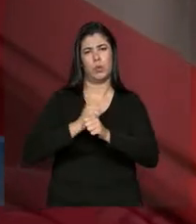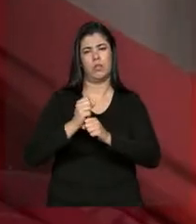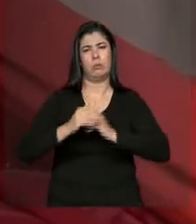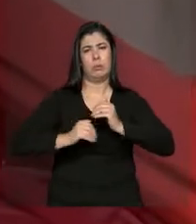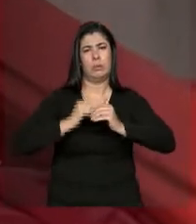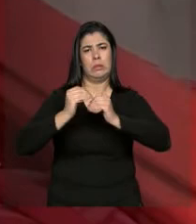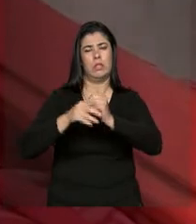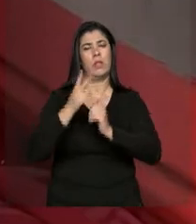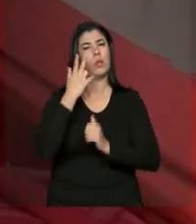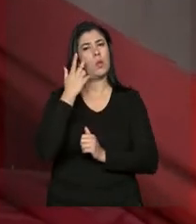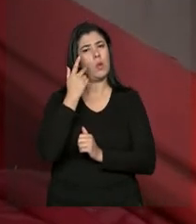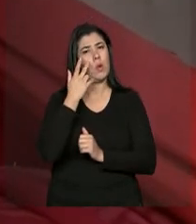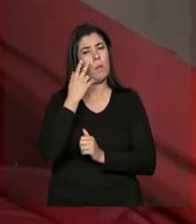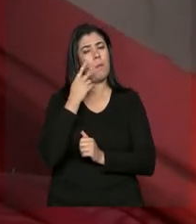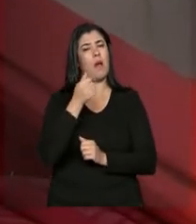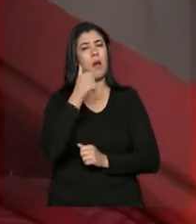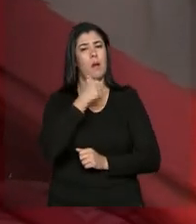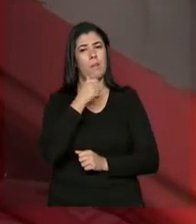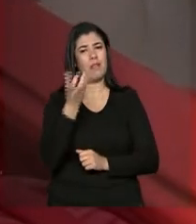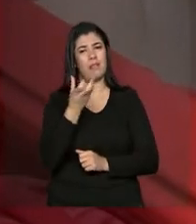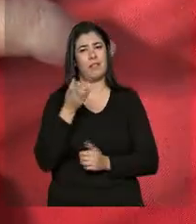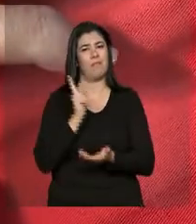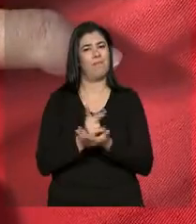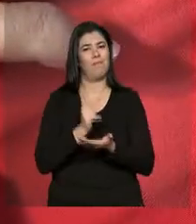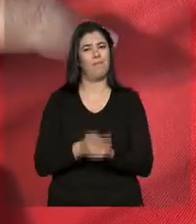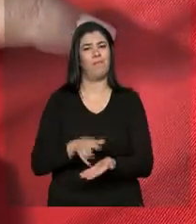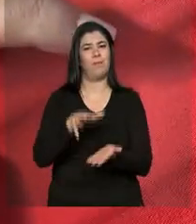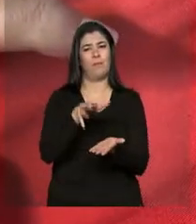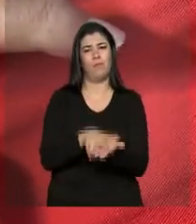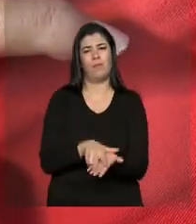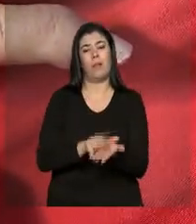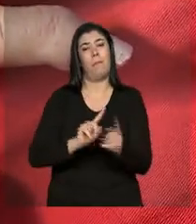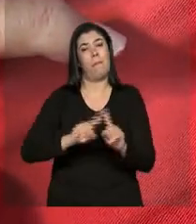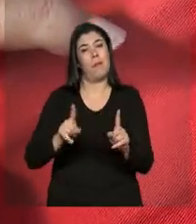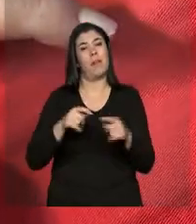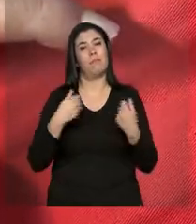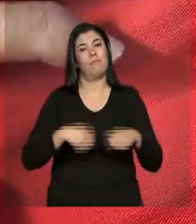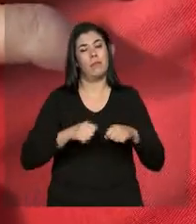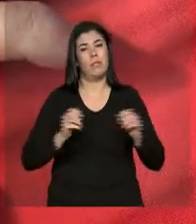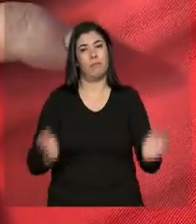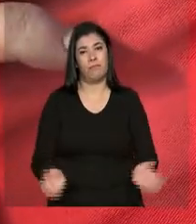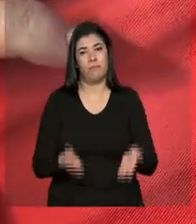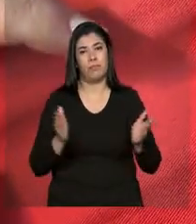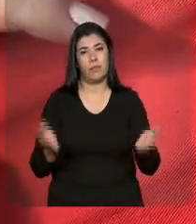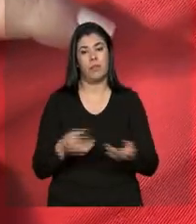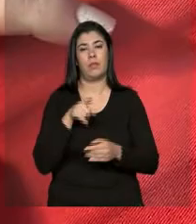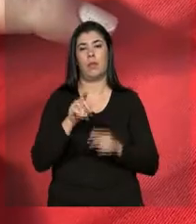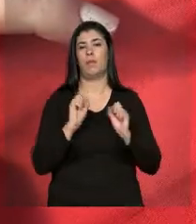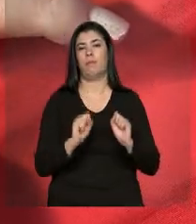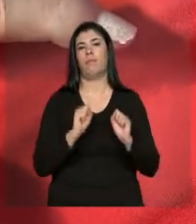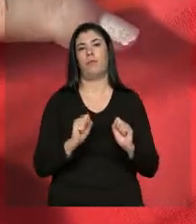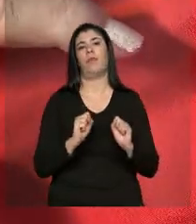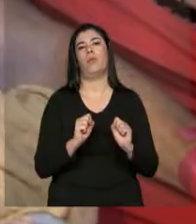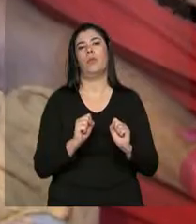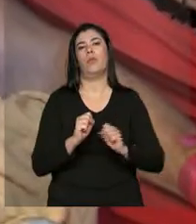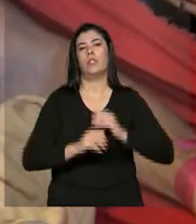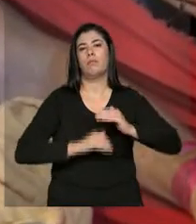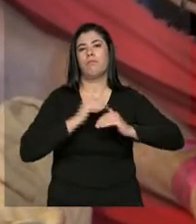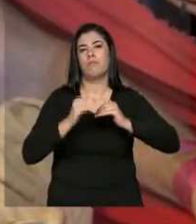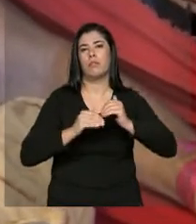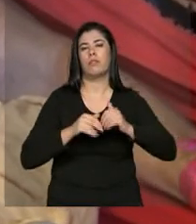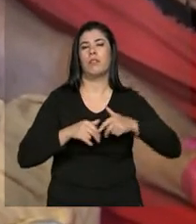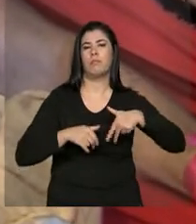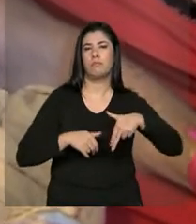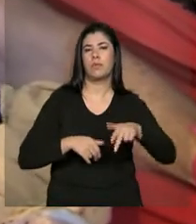É normal que ela fique sempre deitada, mas nós temos que sempre orientar para que ela não fique todo o tempo